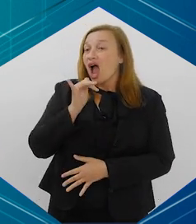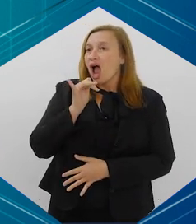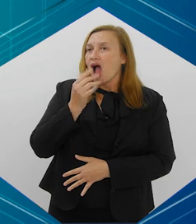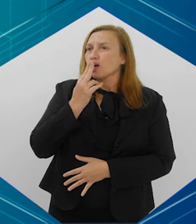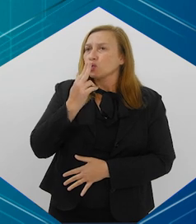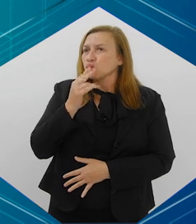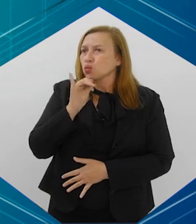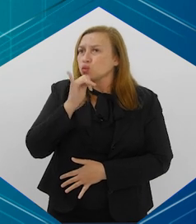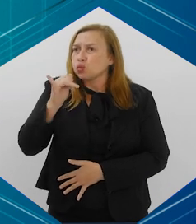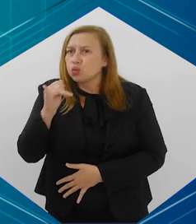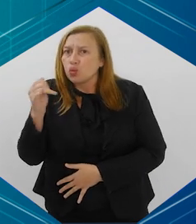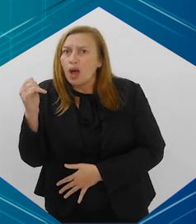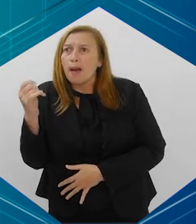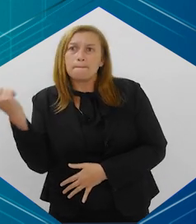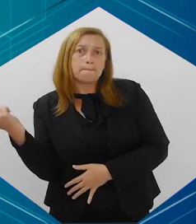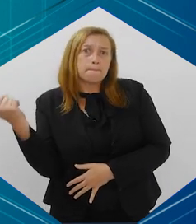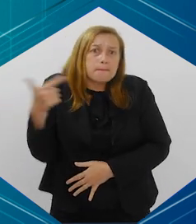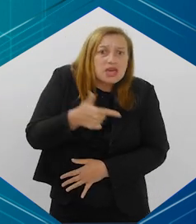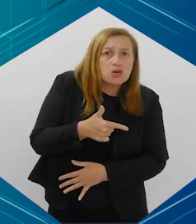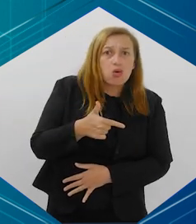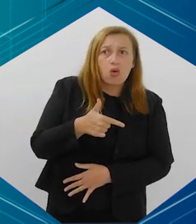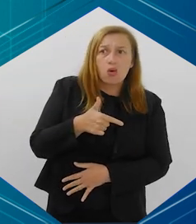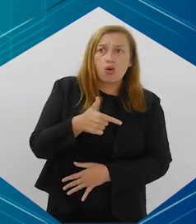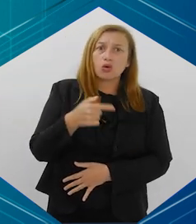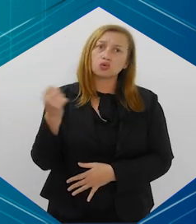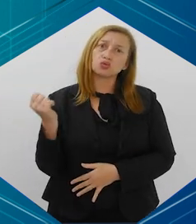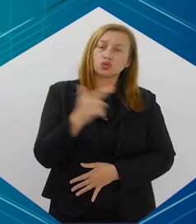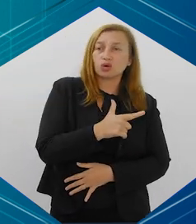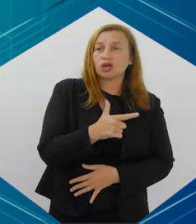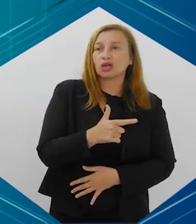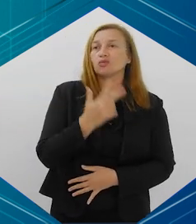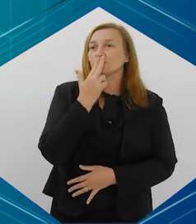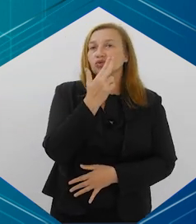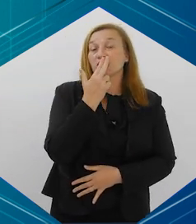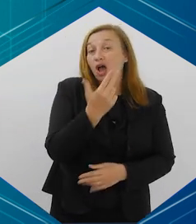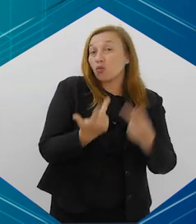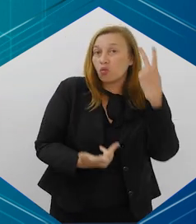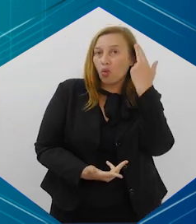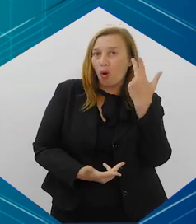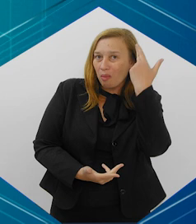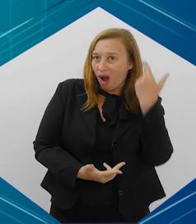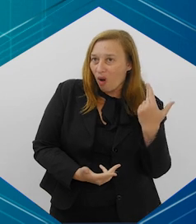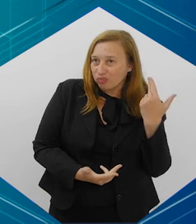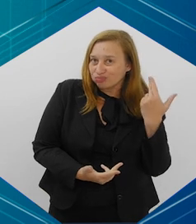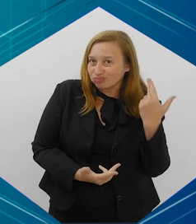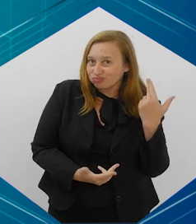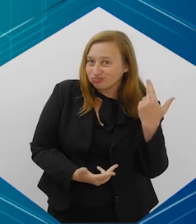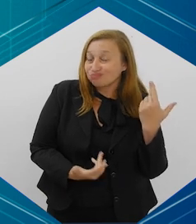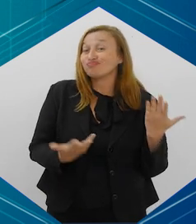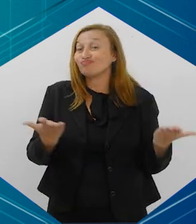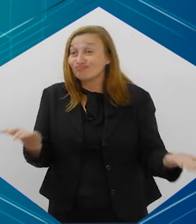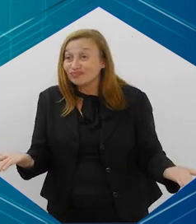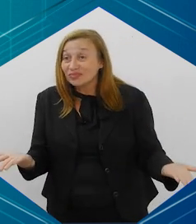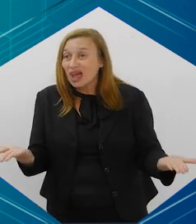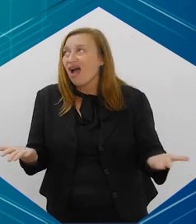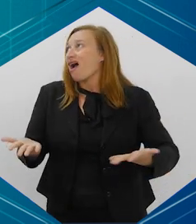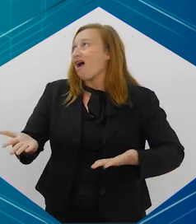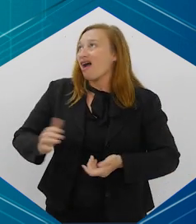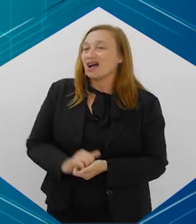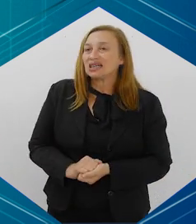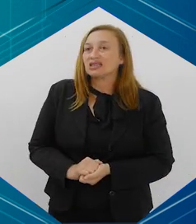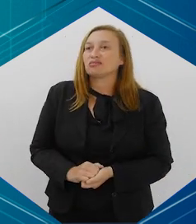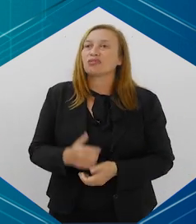fumaça do vape é tão deletéria quanto a fumaça do cigarro.